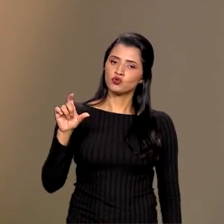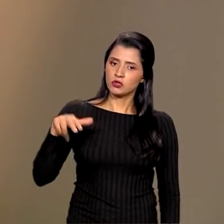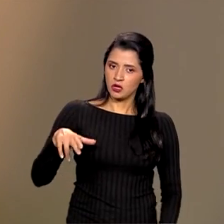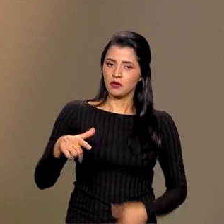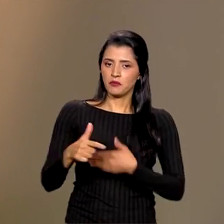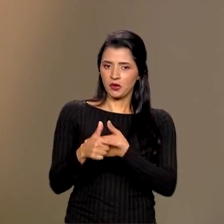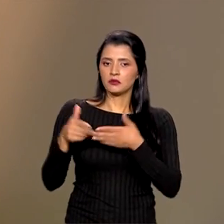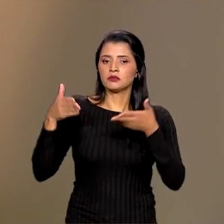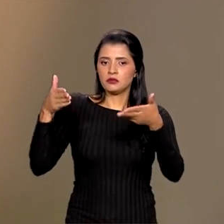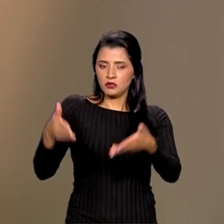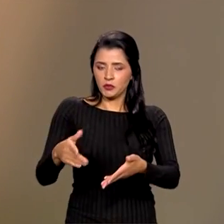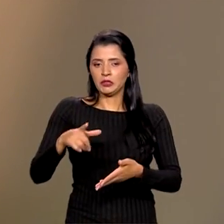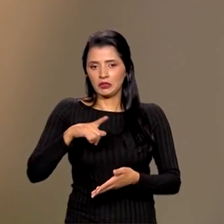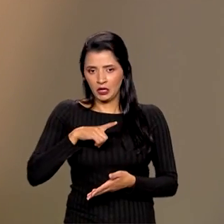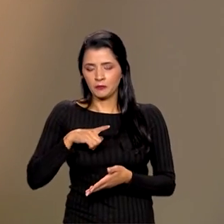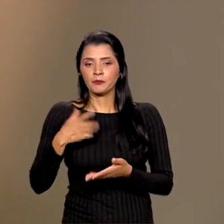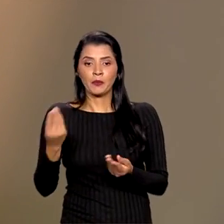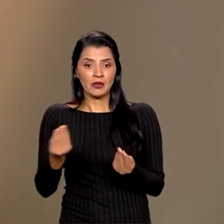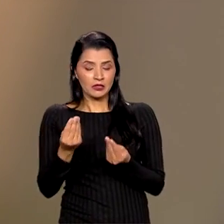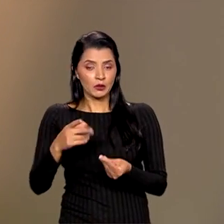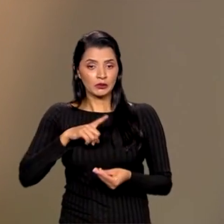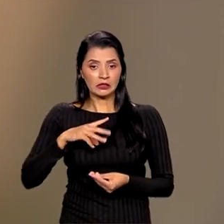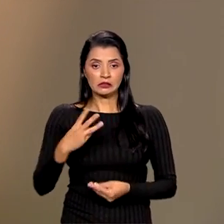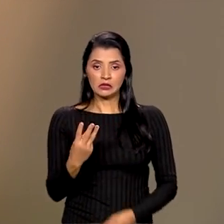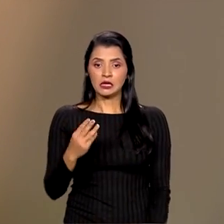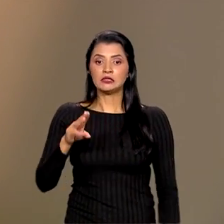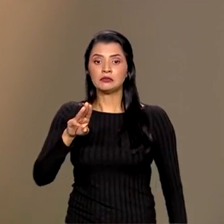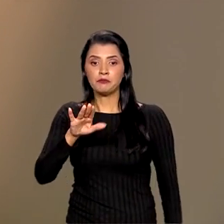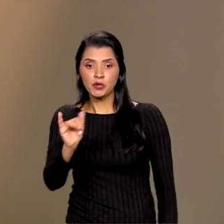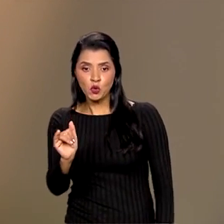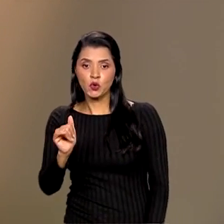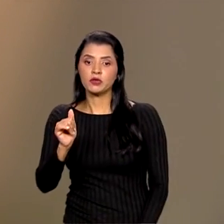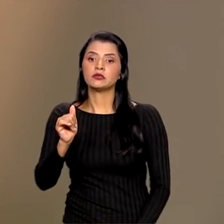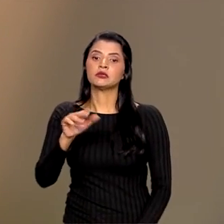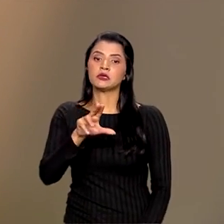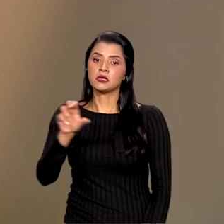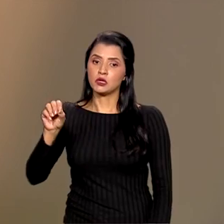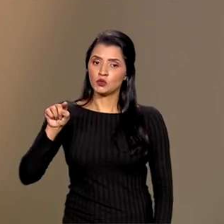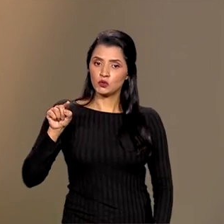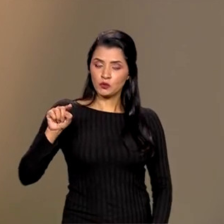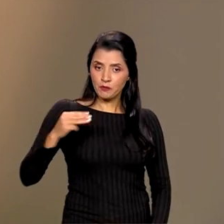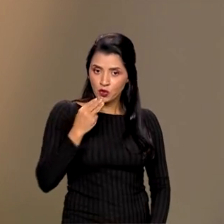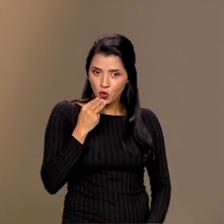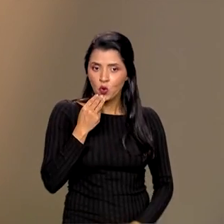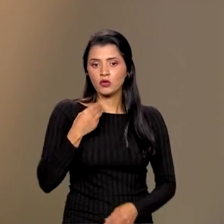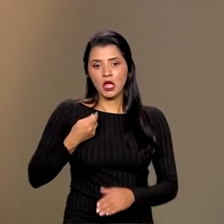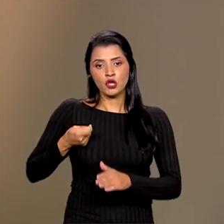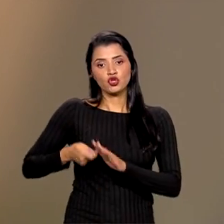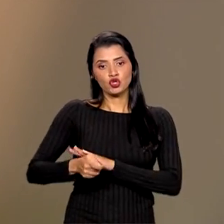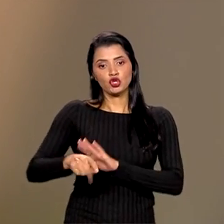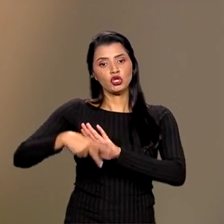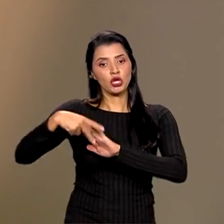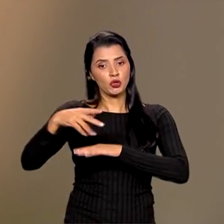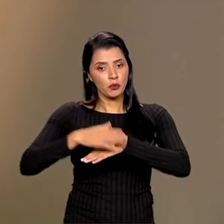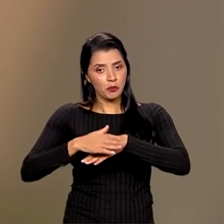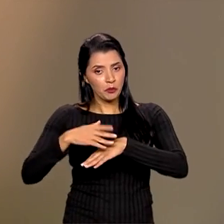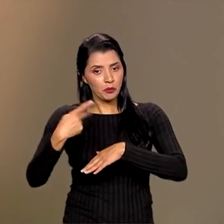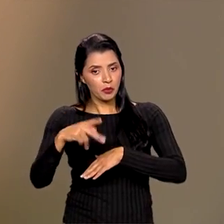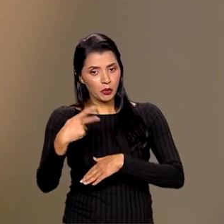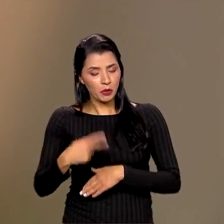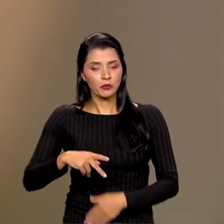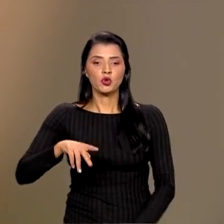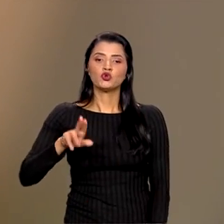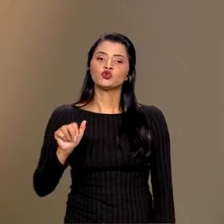a Transnordestina, nós temos 3 bilhões e meio de reais que estão sendo investidos com recursos da Sudene. Então, essa finalidade da reunião hoje, que foi